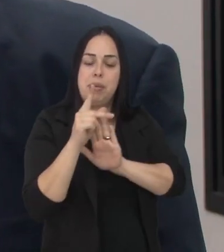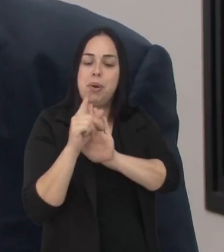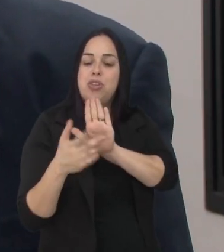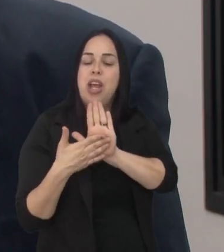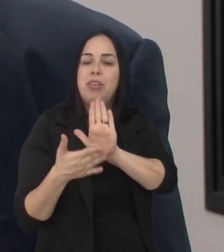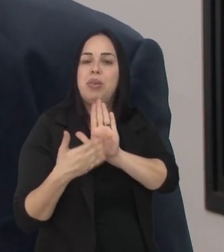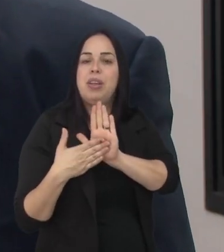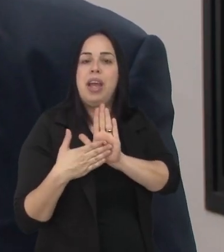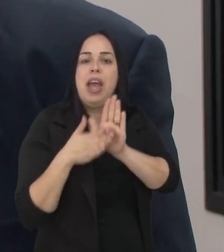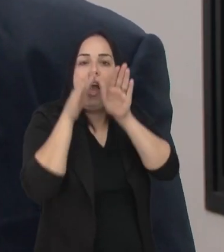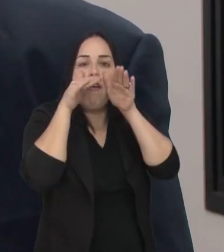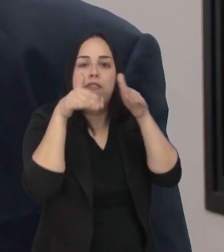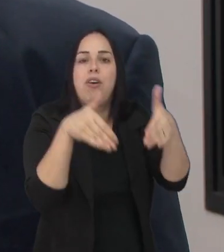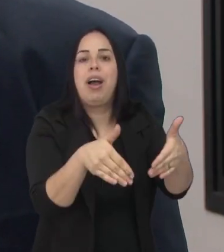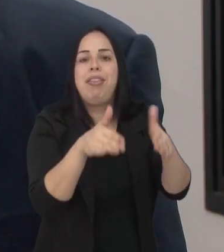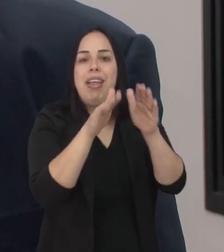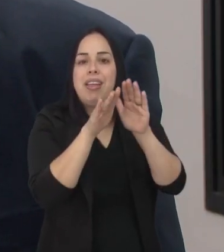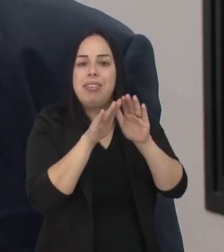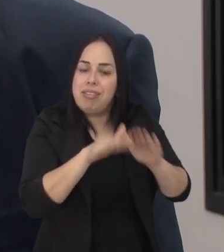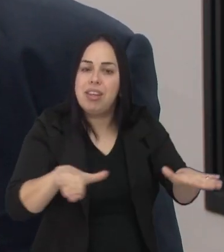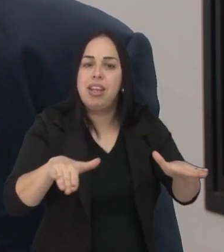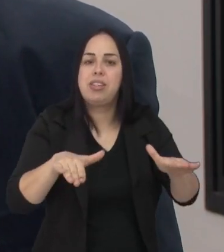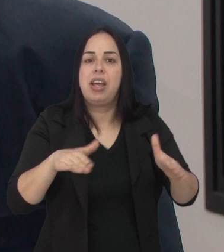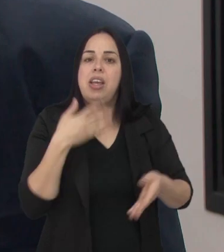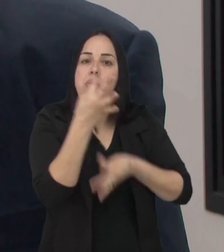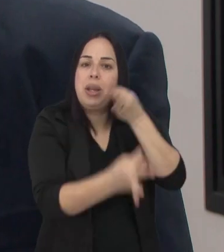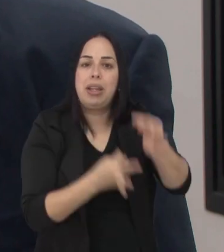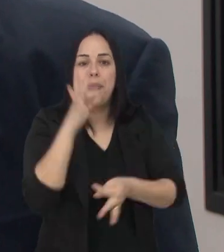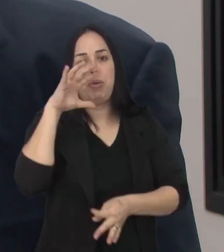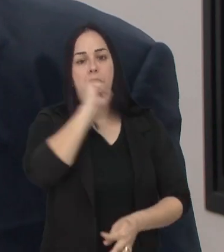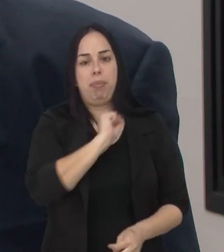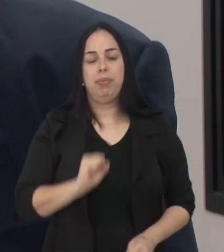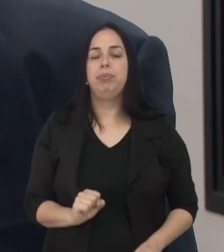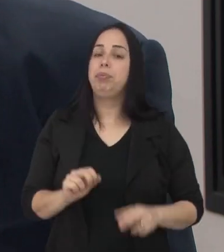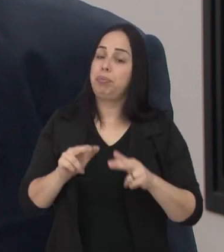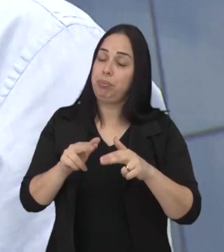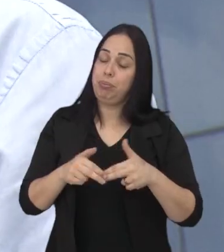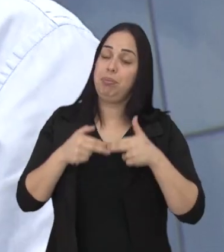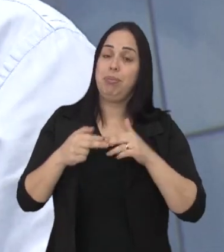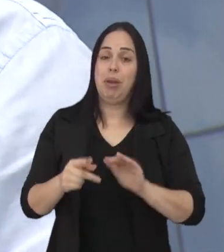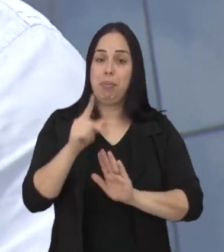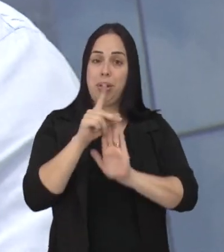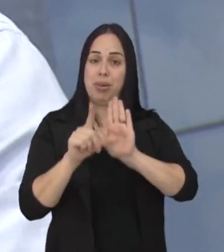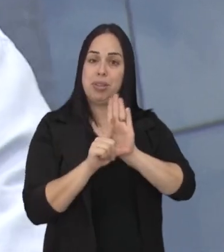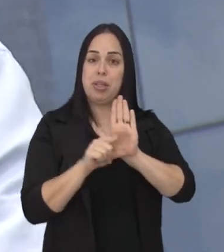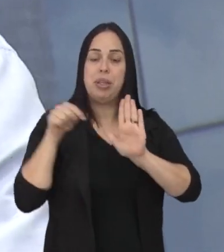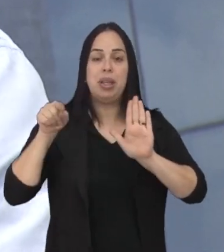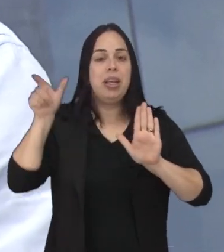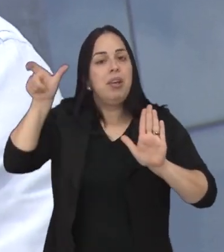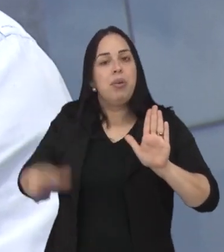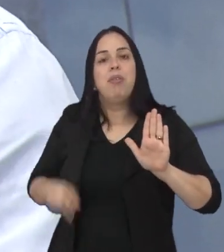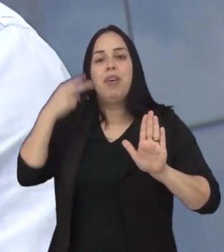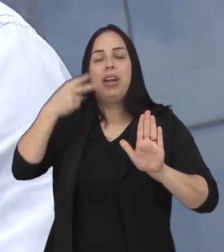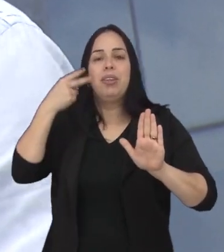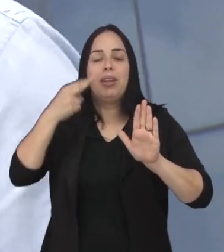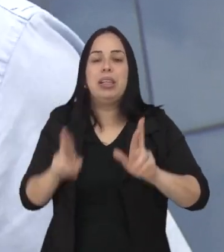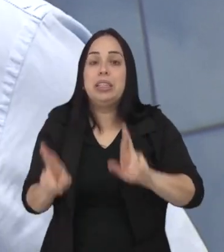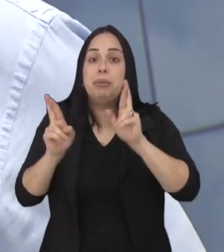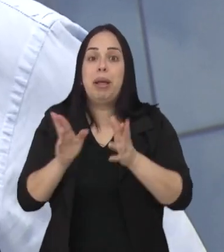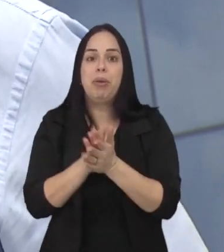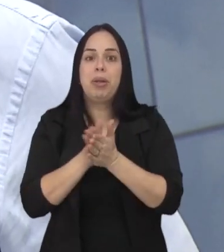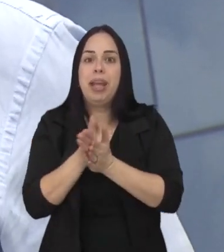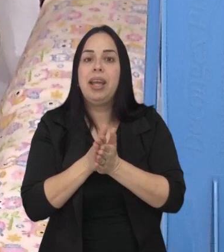projeto visa cuidar dessas crianças para que elas tenham o amparo o mais rápido possível. Com o projeto, o vereador espera